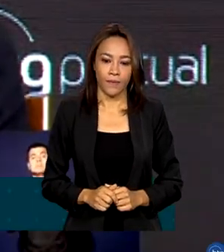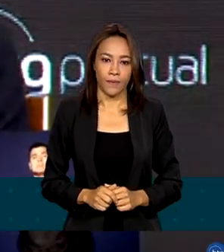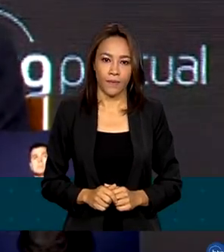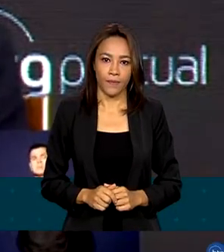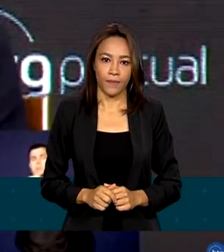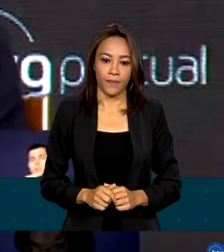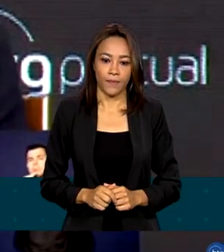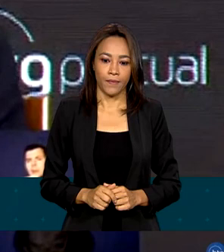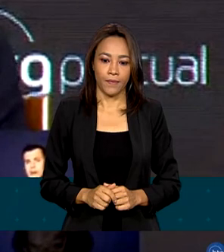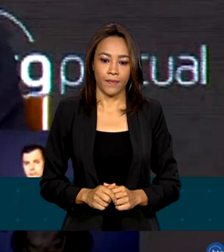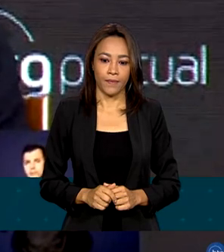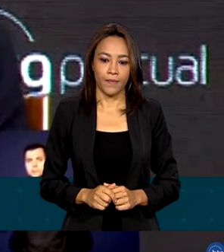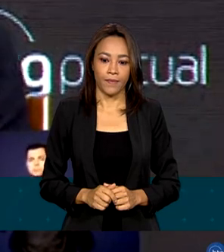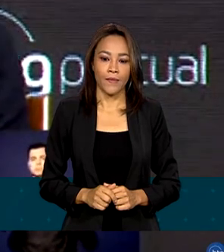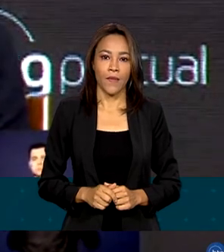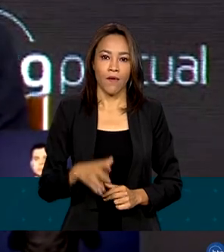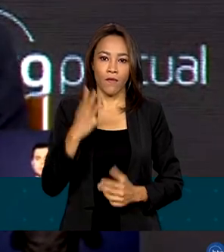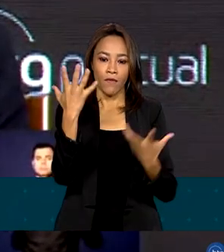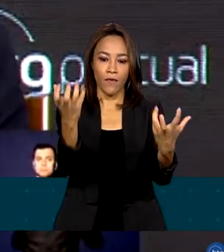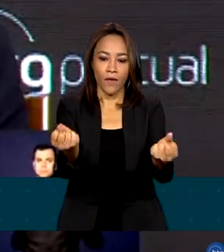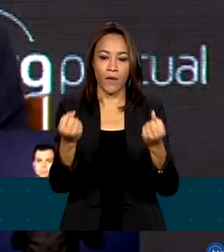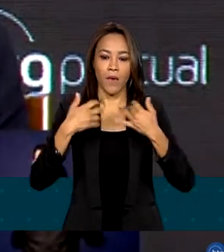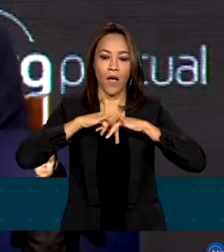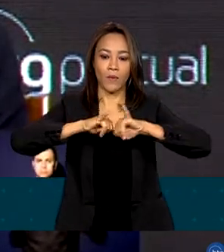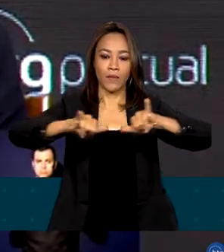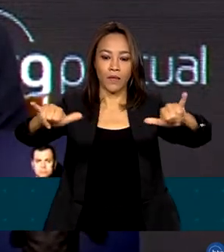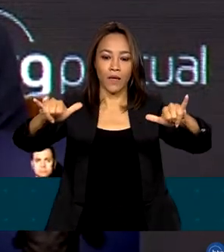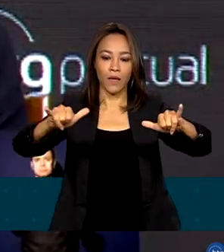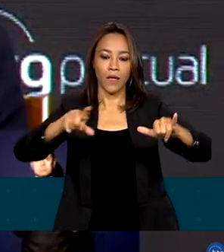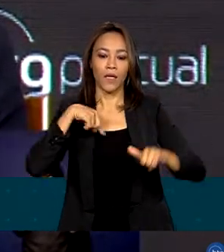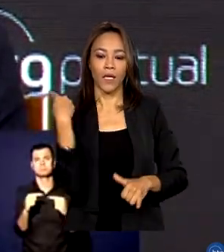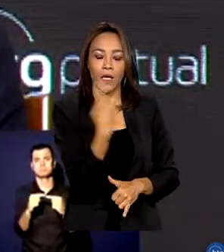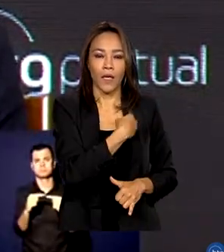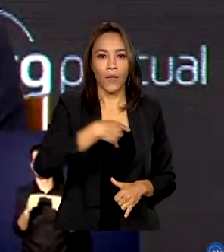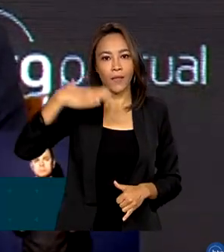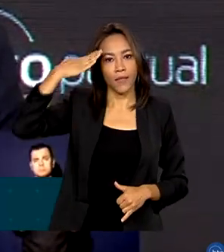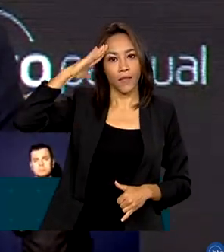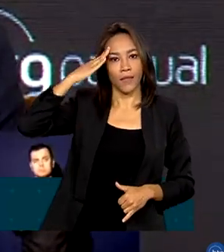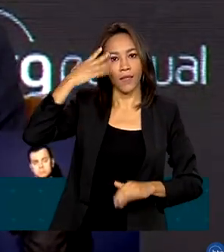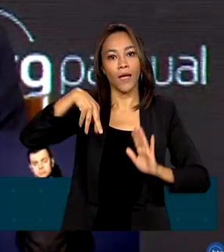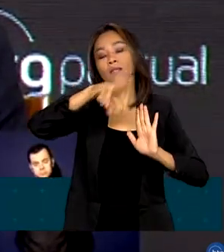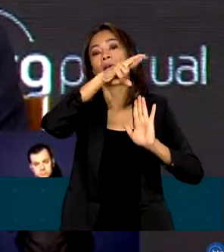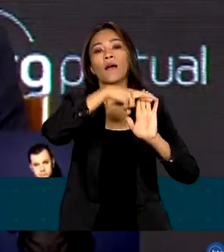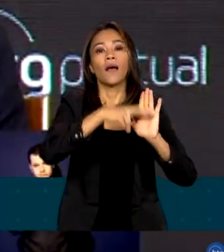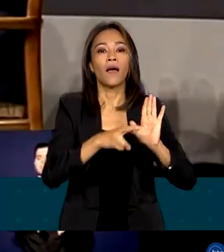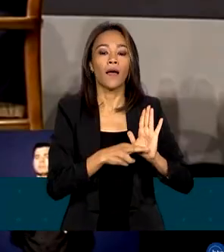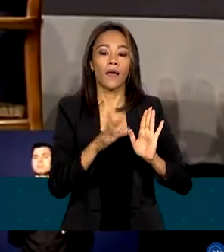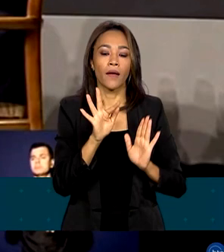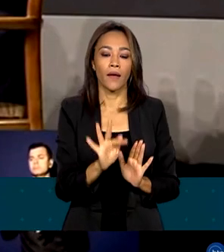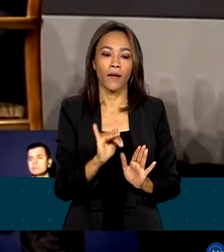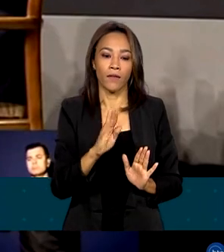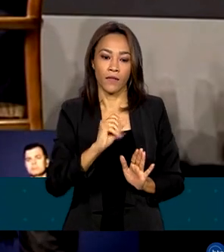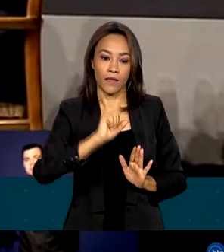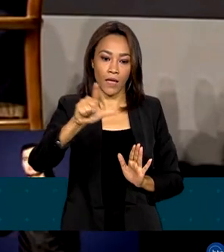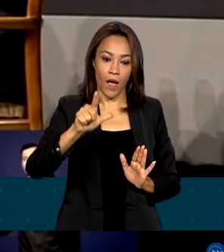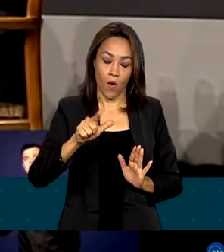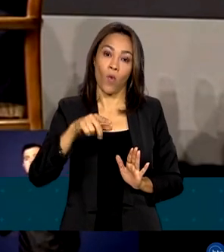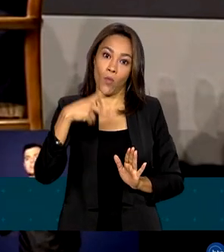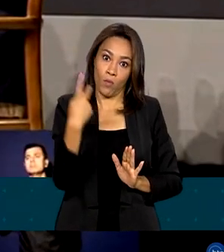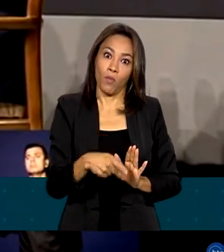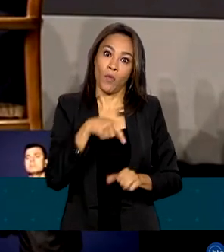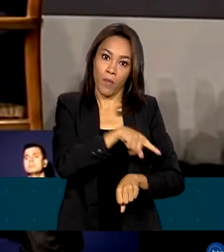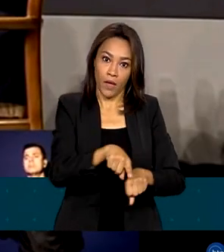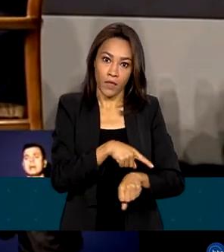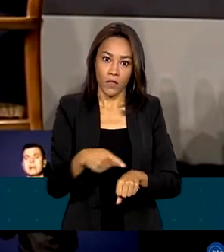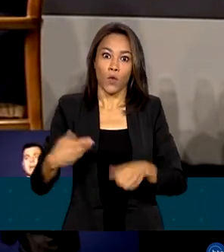provavelmente, anunciar o que nós entendemos que seja a regra fiscal adequada para o país. O Congresso estabeleceu